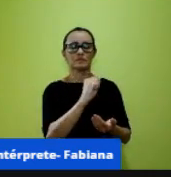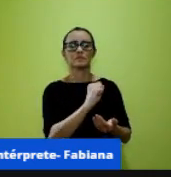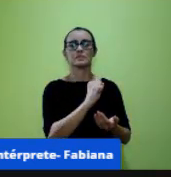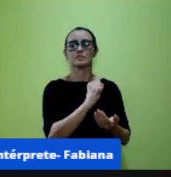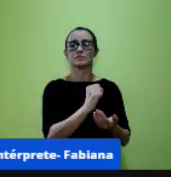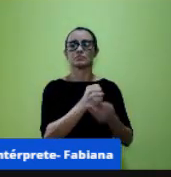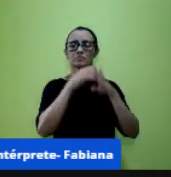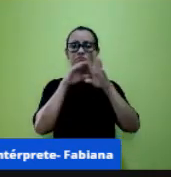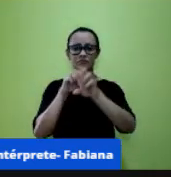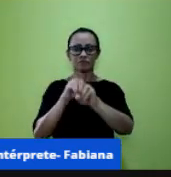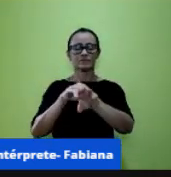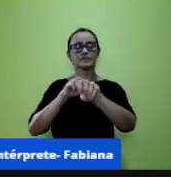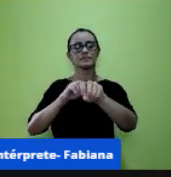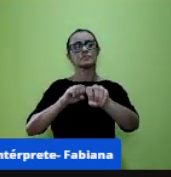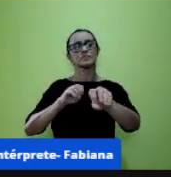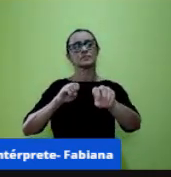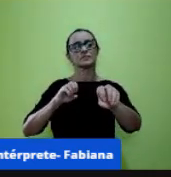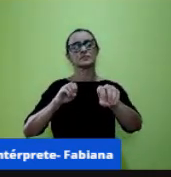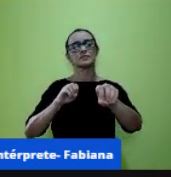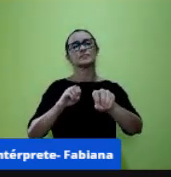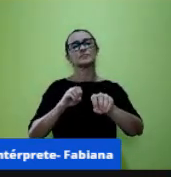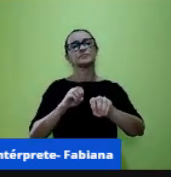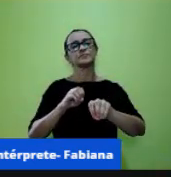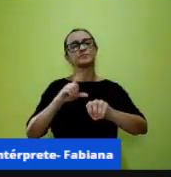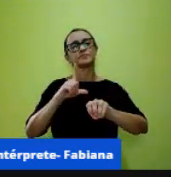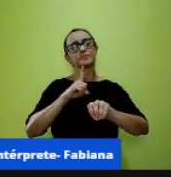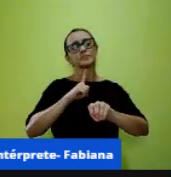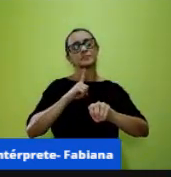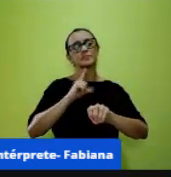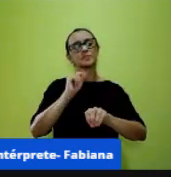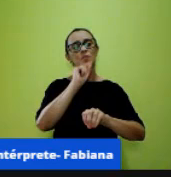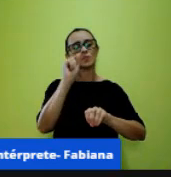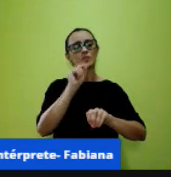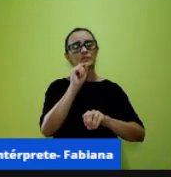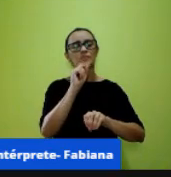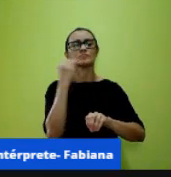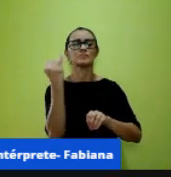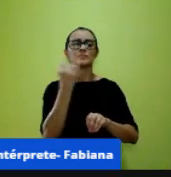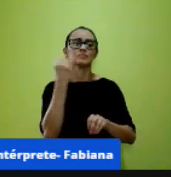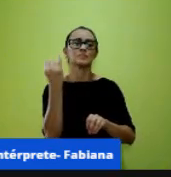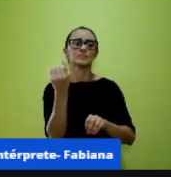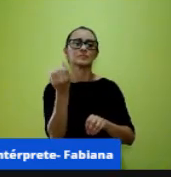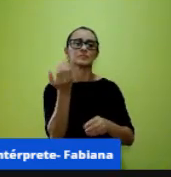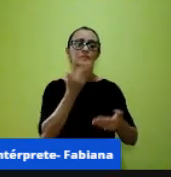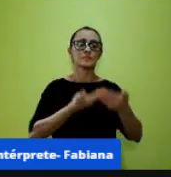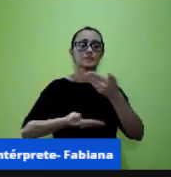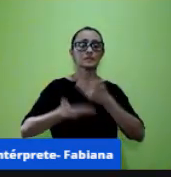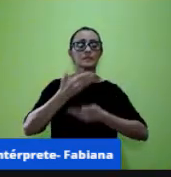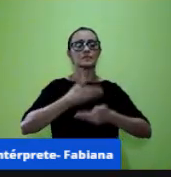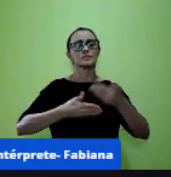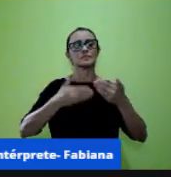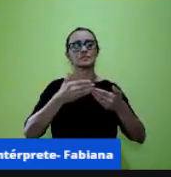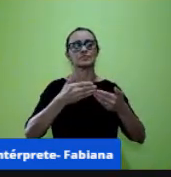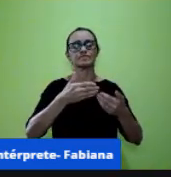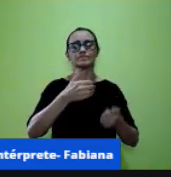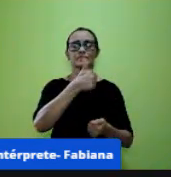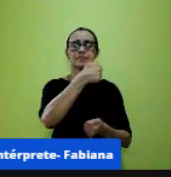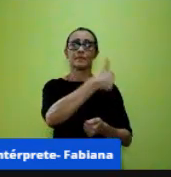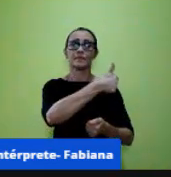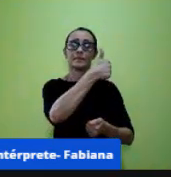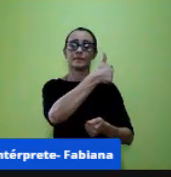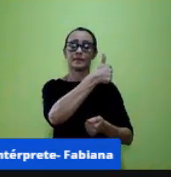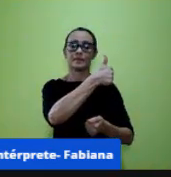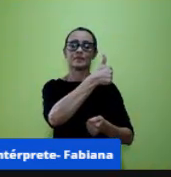educação nós temos coisas que são favorecidas e uma delas é a interação a primeira delas que nós elencamos